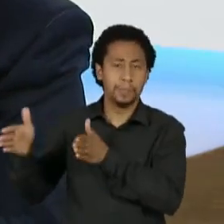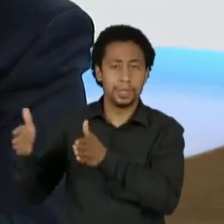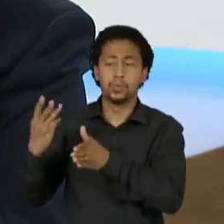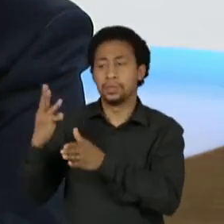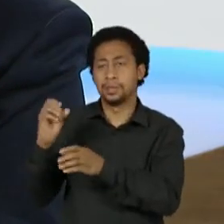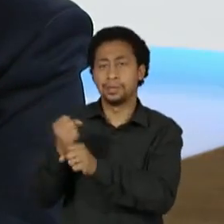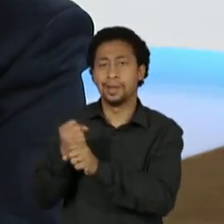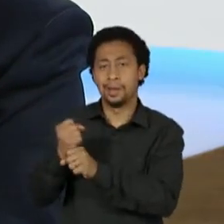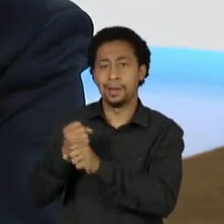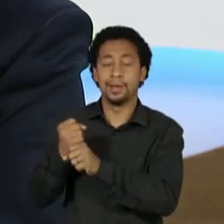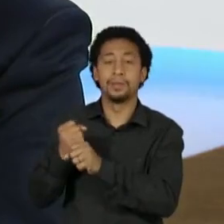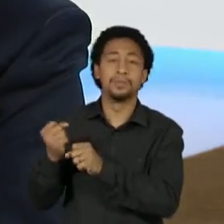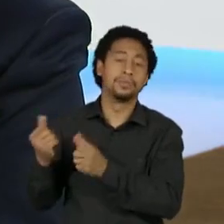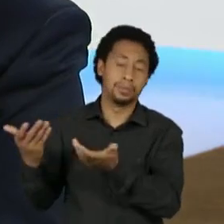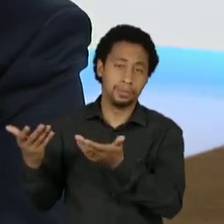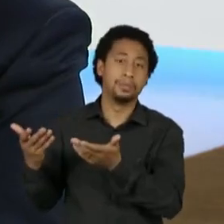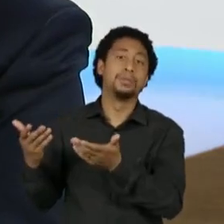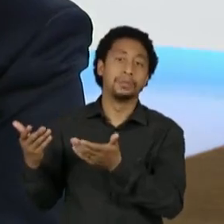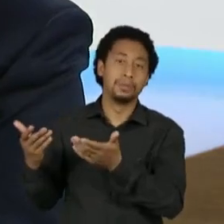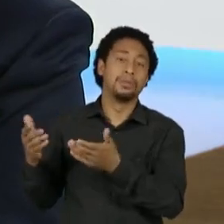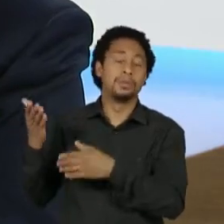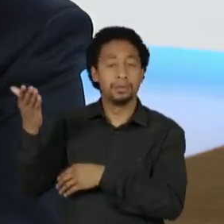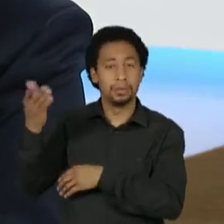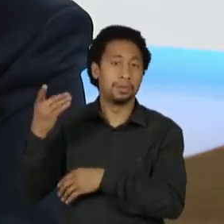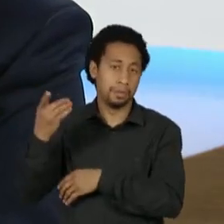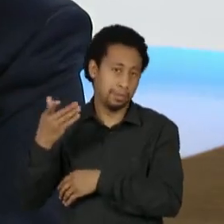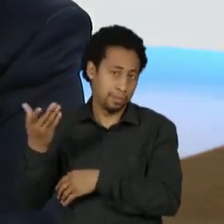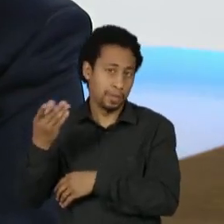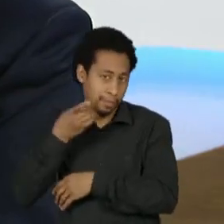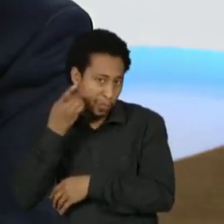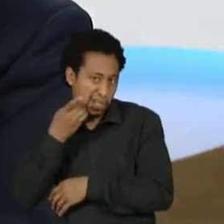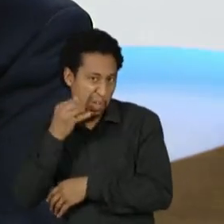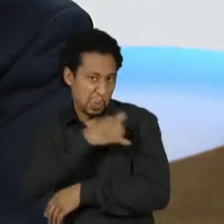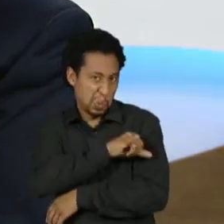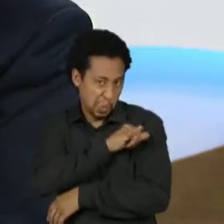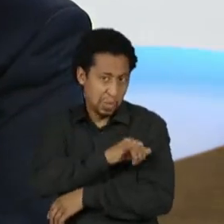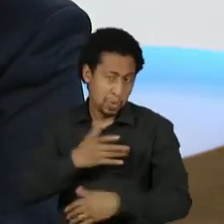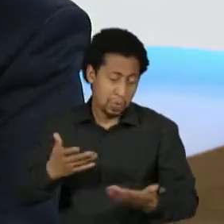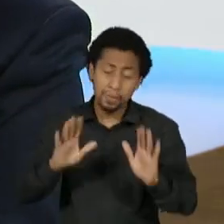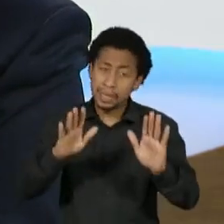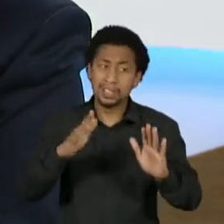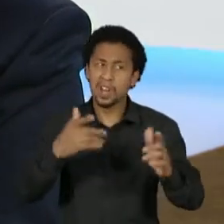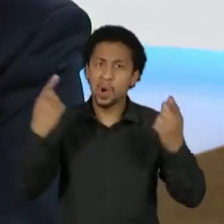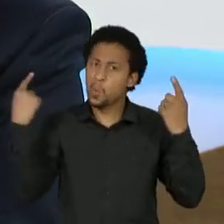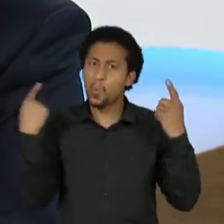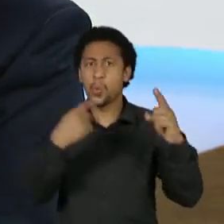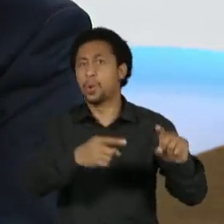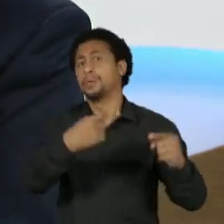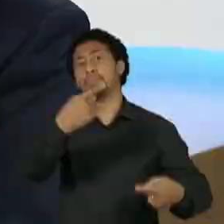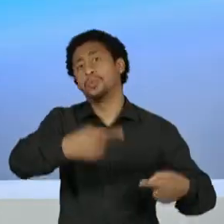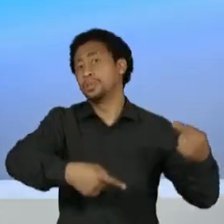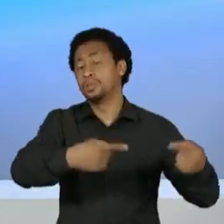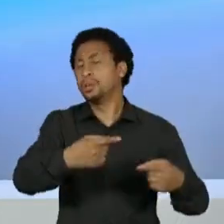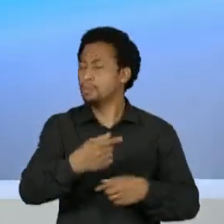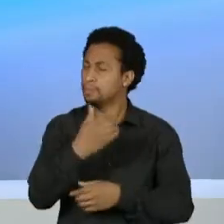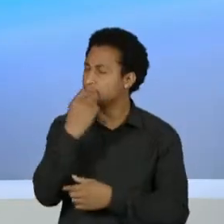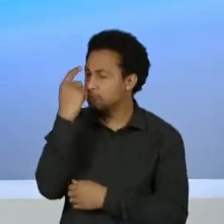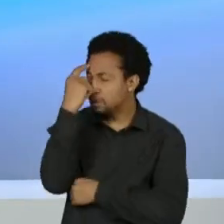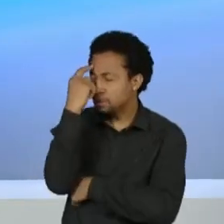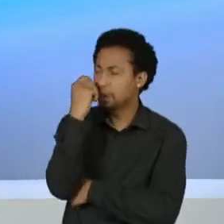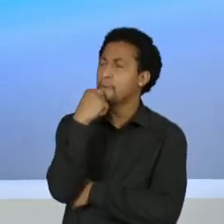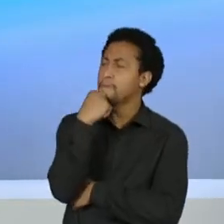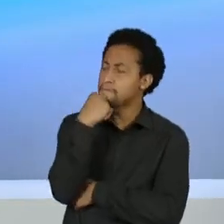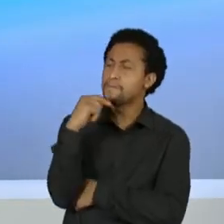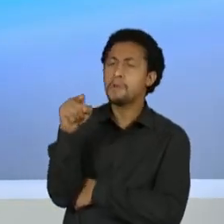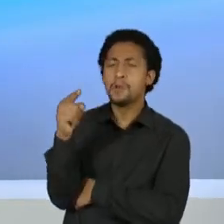anos, ele se colocava como antipolítica. Na época, a minha visão era o antipolítica vai ser fundamental nessa eleição, assim como está sendo